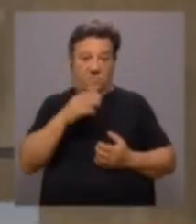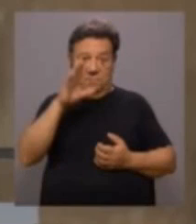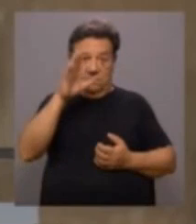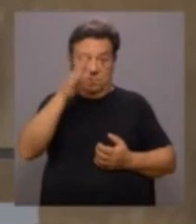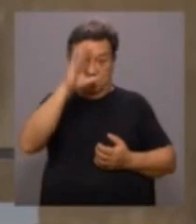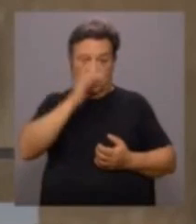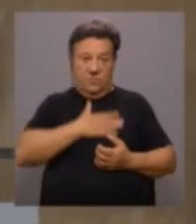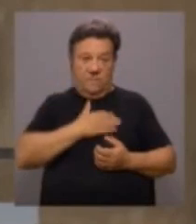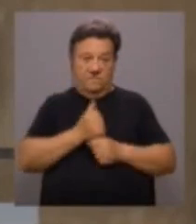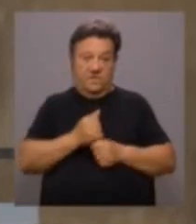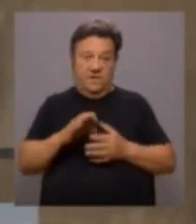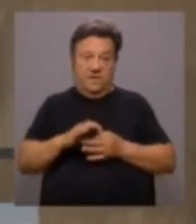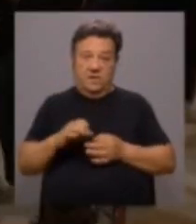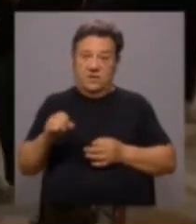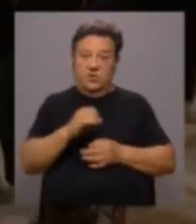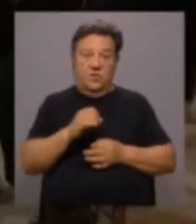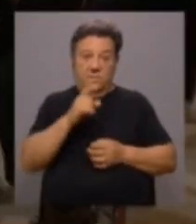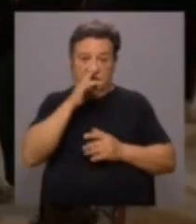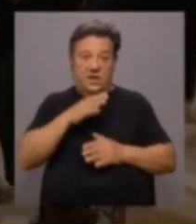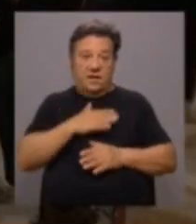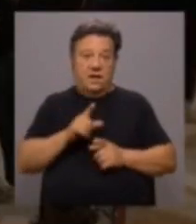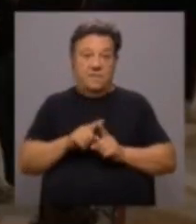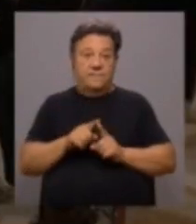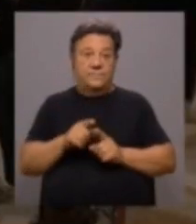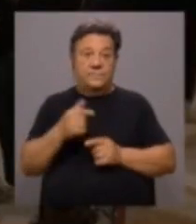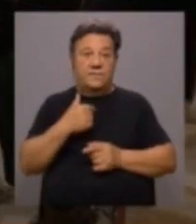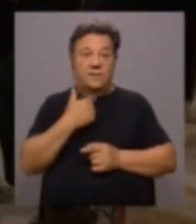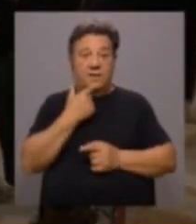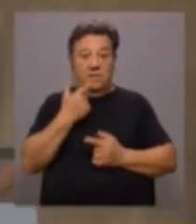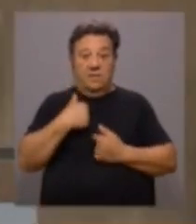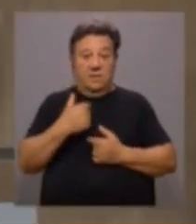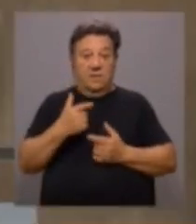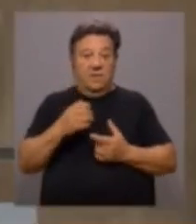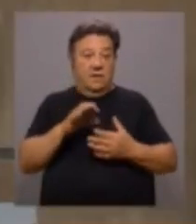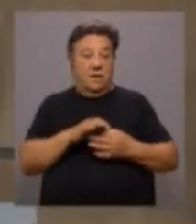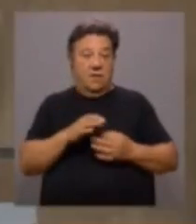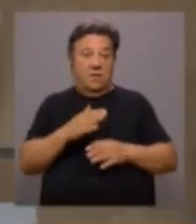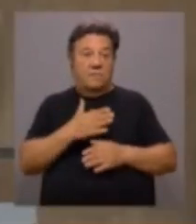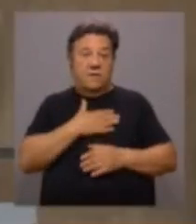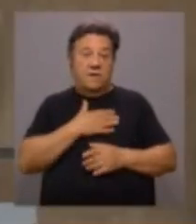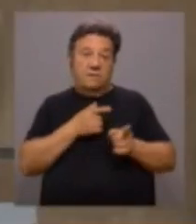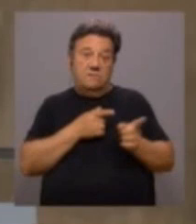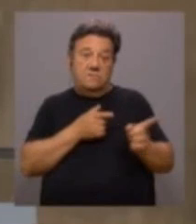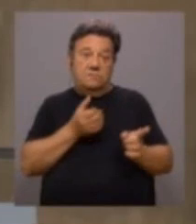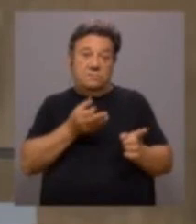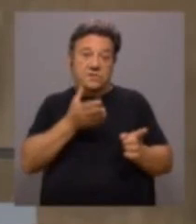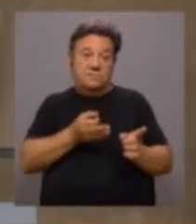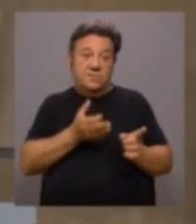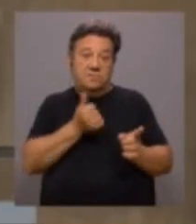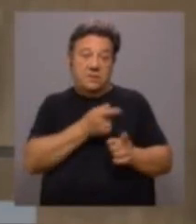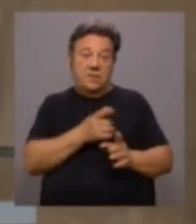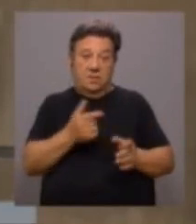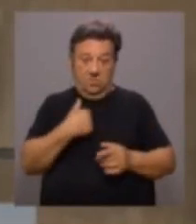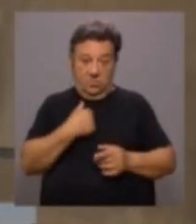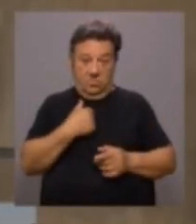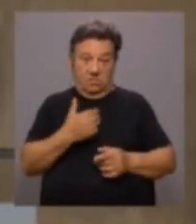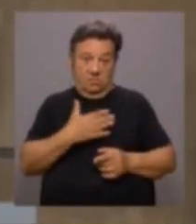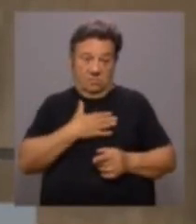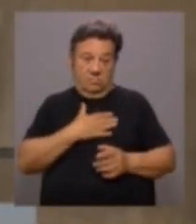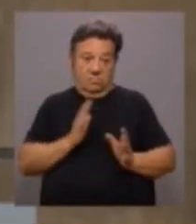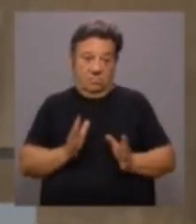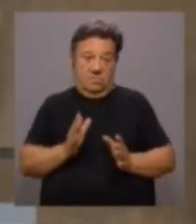não quer fazer aliança nenhuma estável, quer é que fique o ONU de recusar essa aliança, fique com o PCP e com o Bloco. Agora, como eu recuso